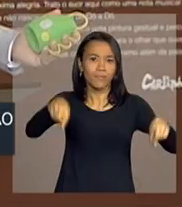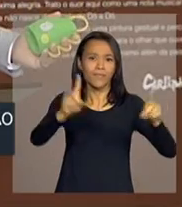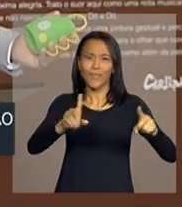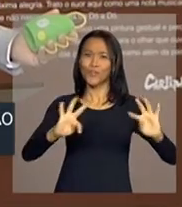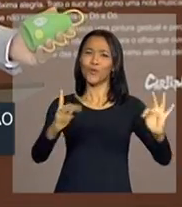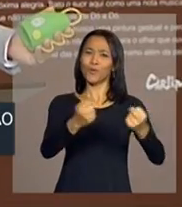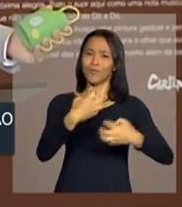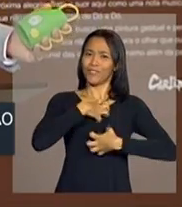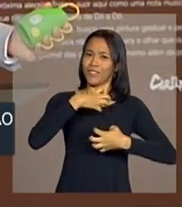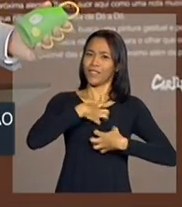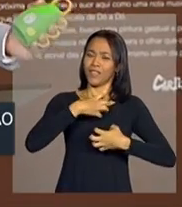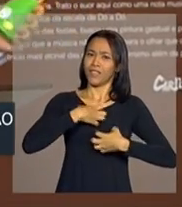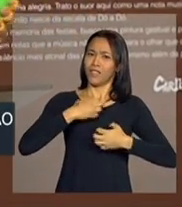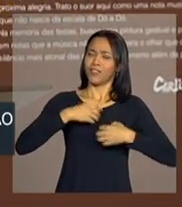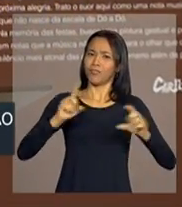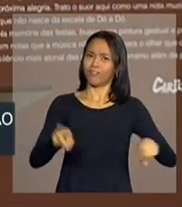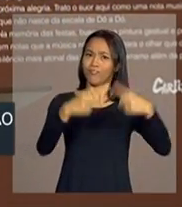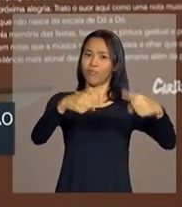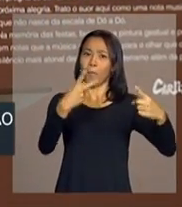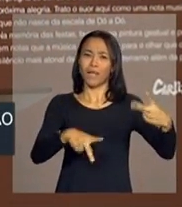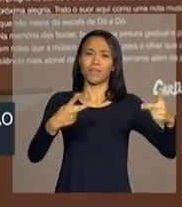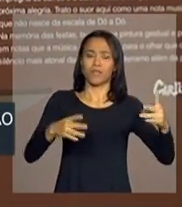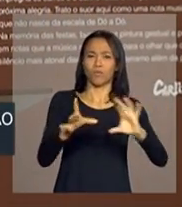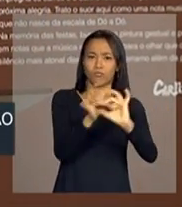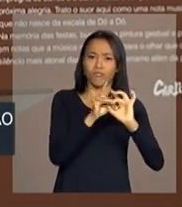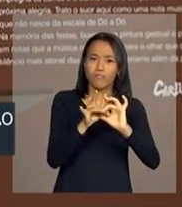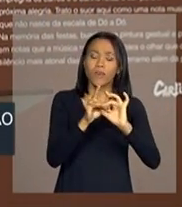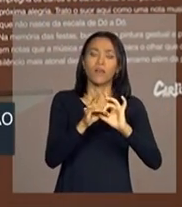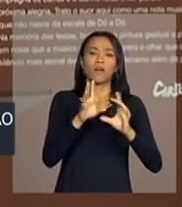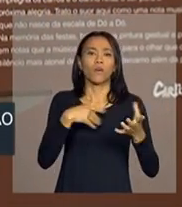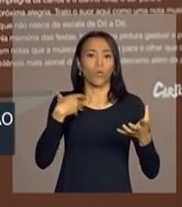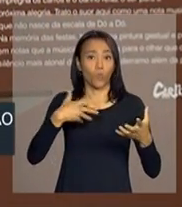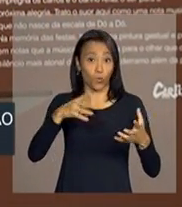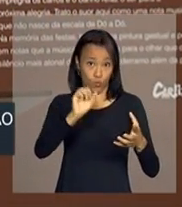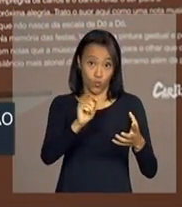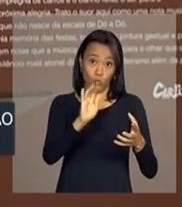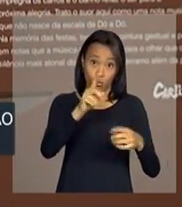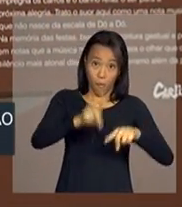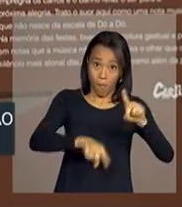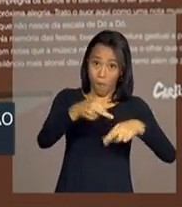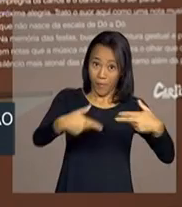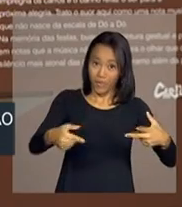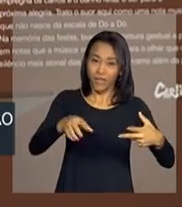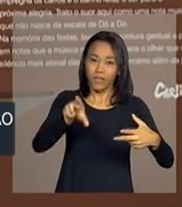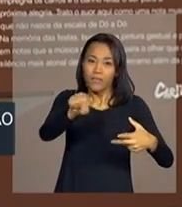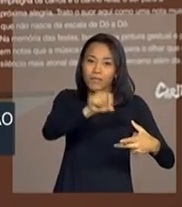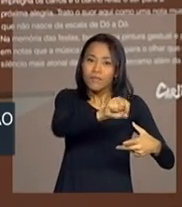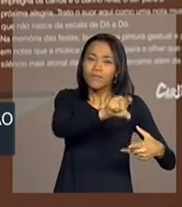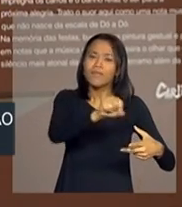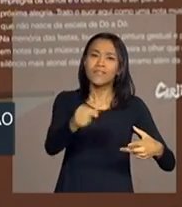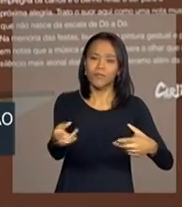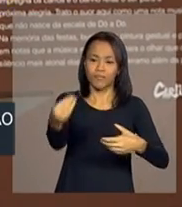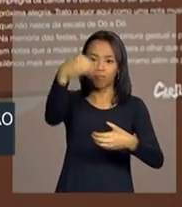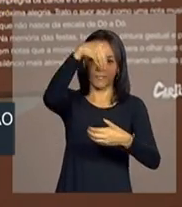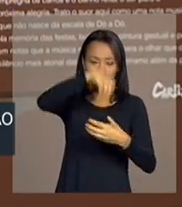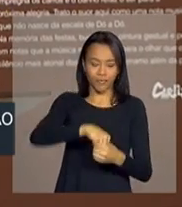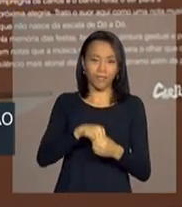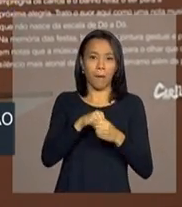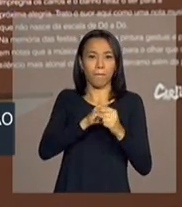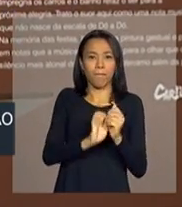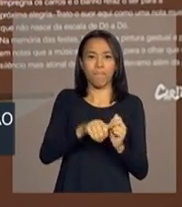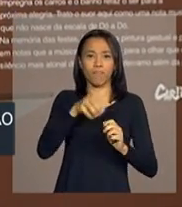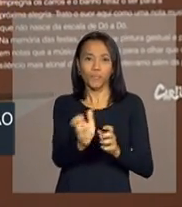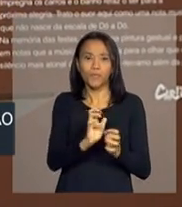é muito musical no Brasil. Um instrumento que trouxesse essa criança de cada um de nós para